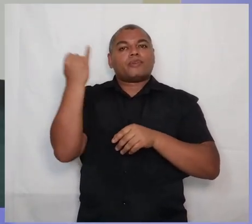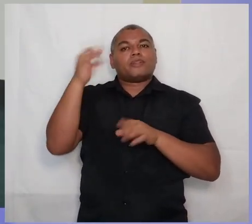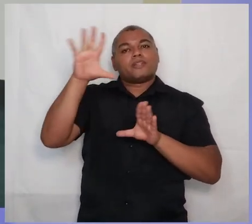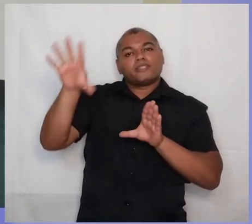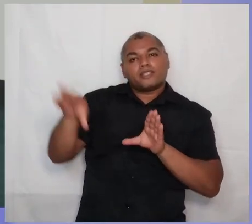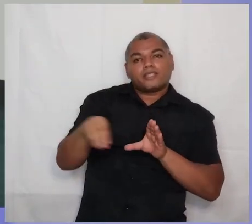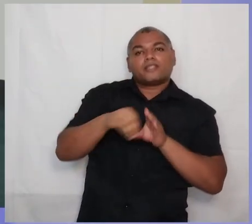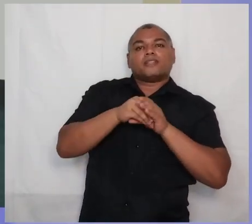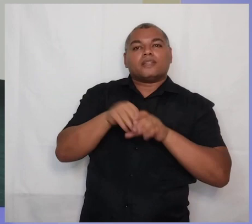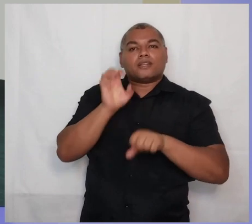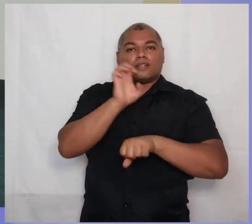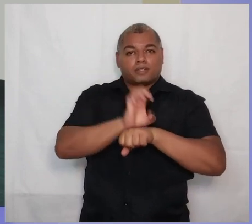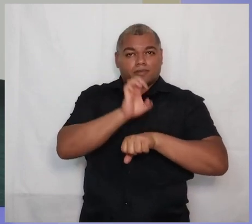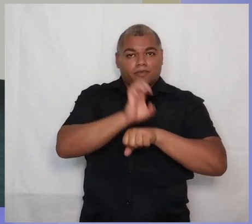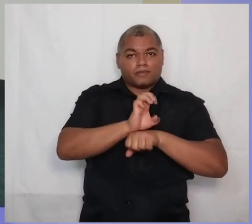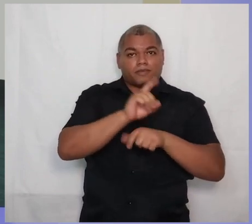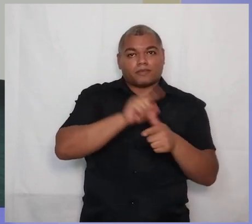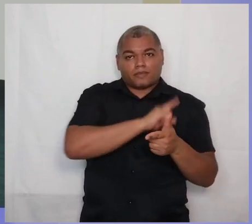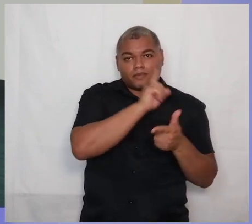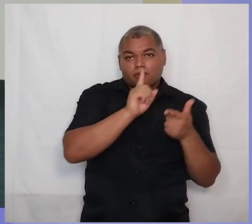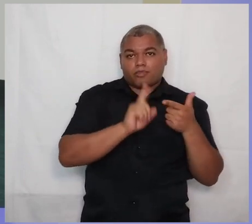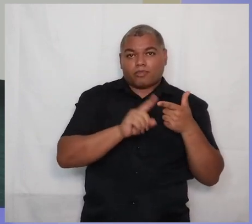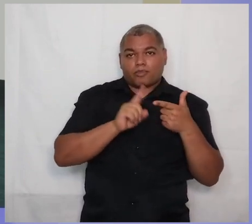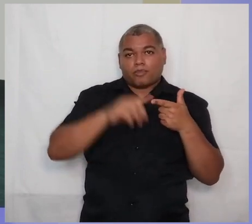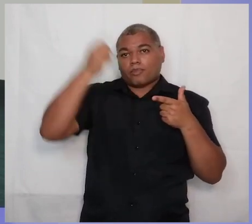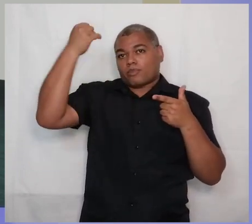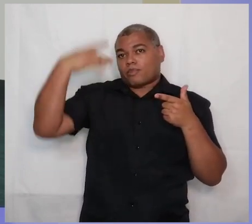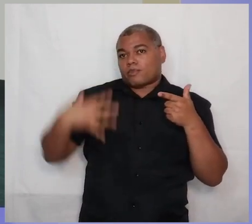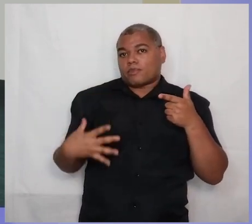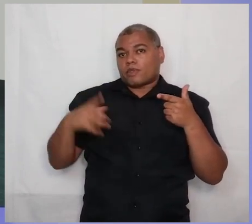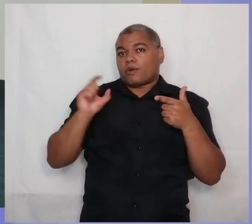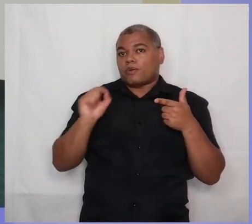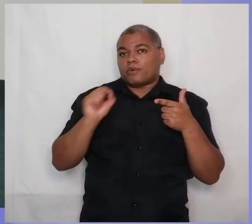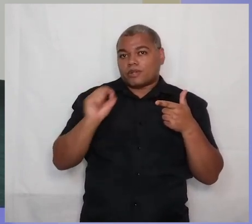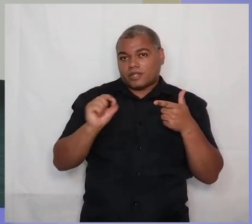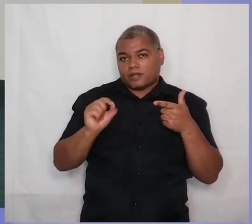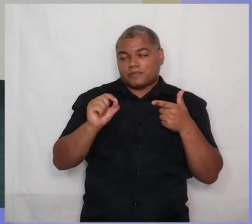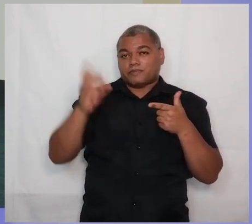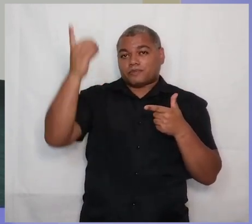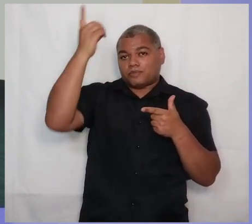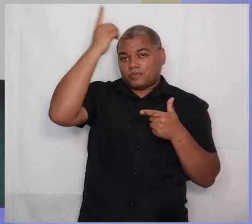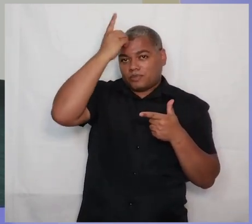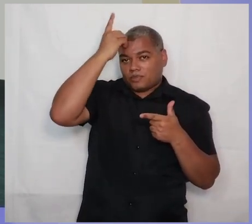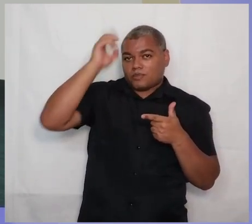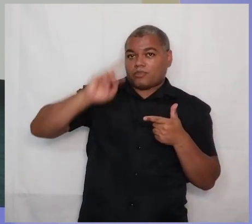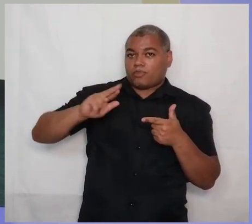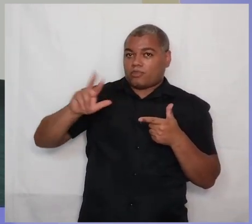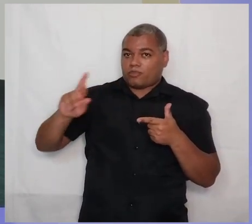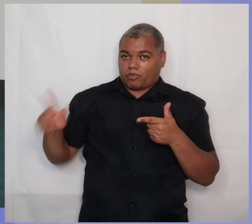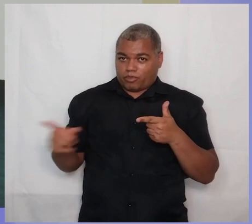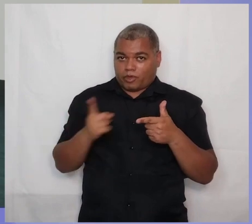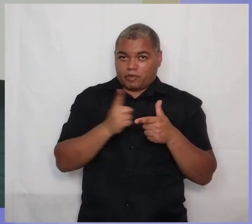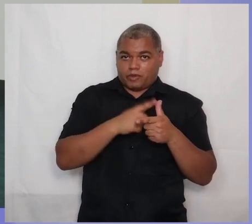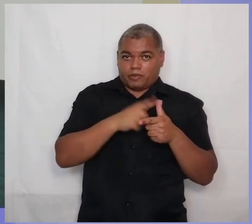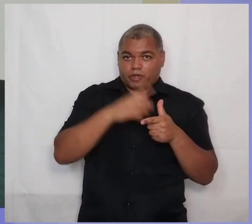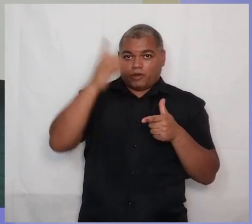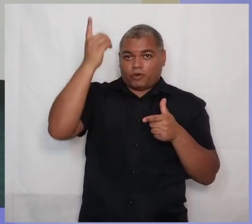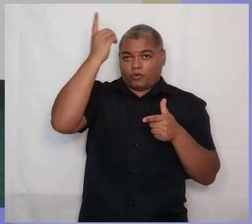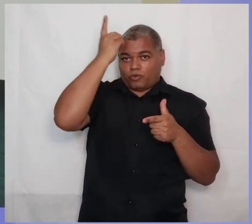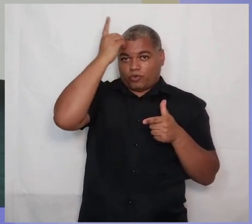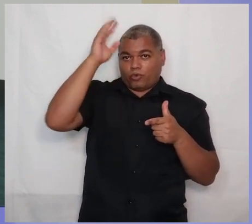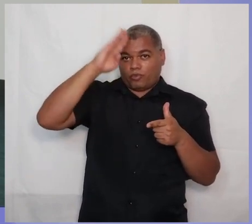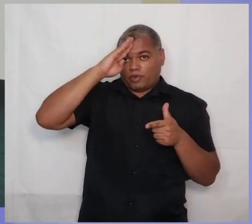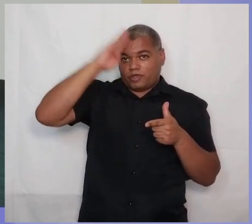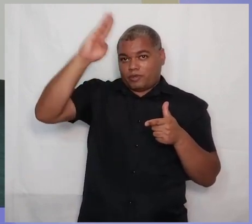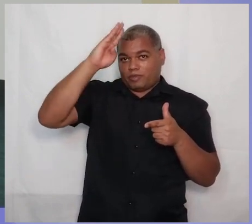assunto sobre o qual o nosso texto fala são os dons. Então, primeiro, o dom. E o dom é Cristo.